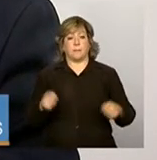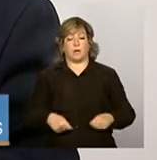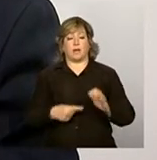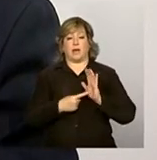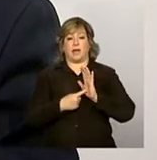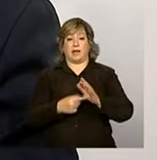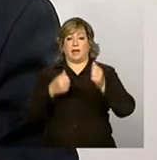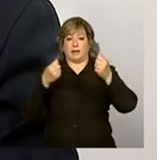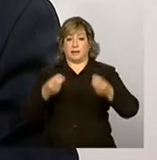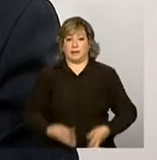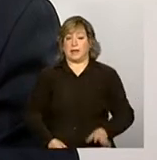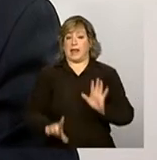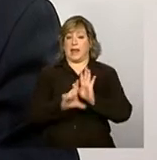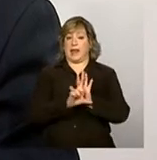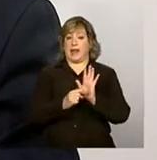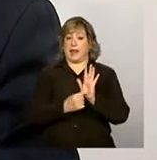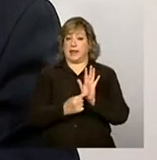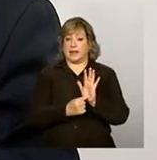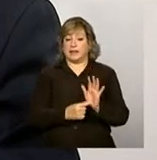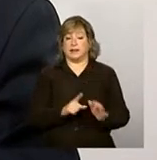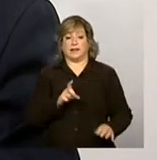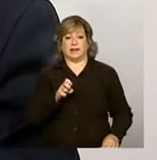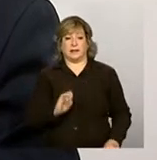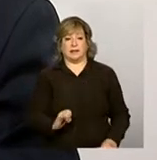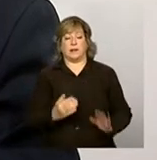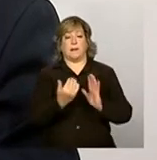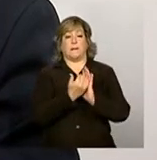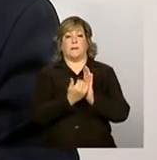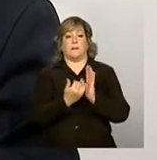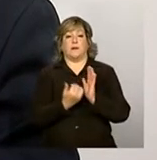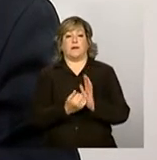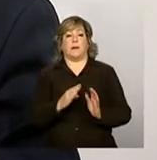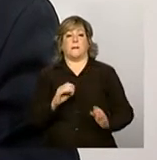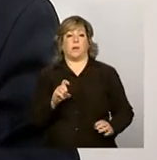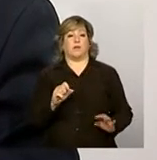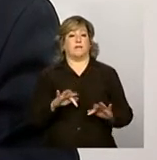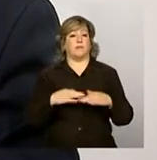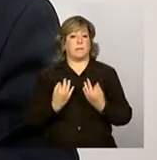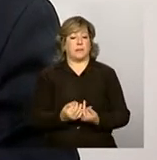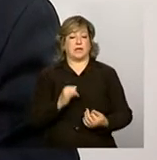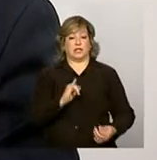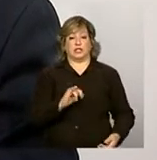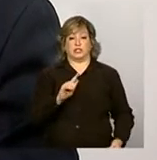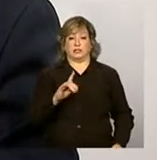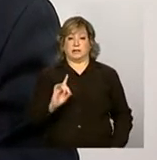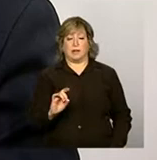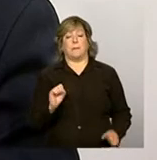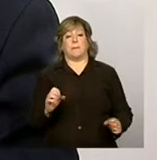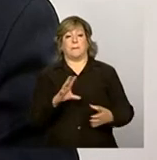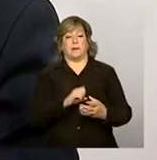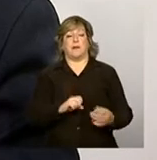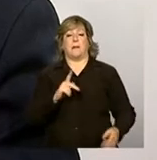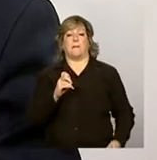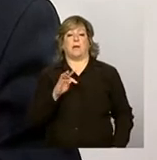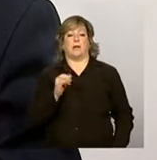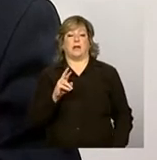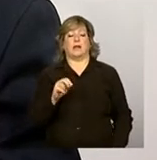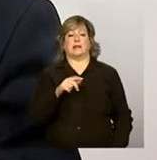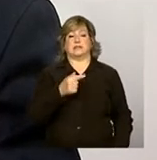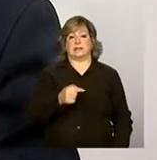exemplo, a legislação do programa Bolsa Família, do IGD. Ele pode pegar lá a portaria 754,